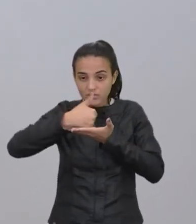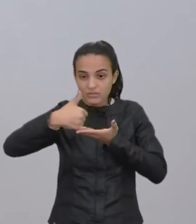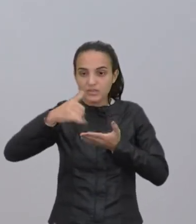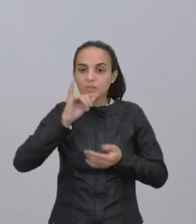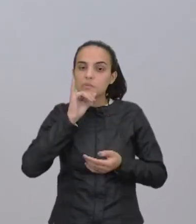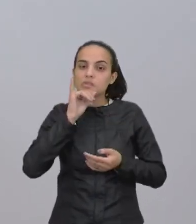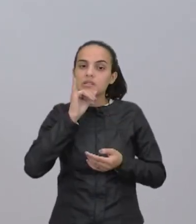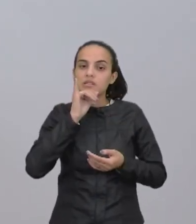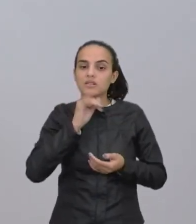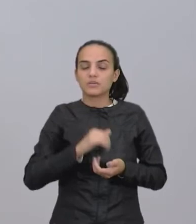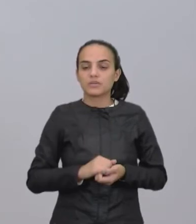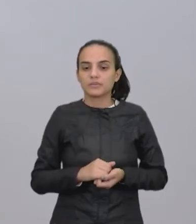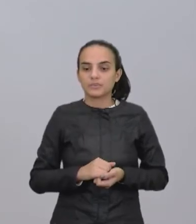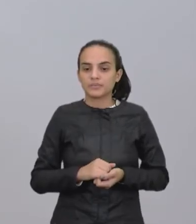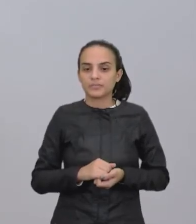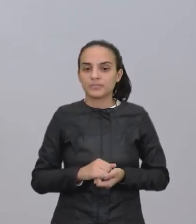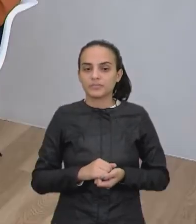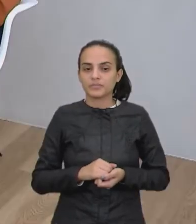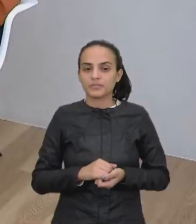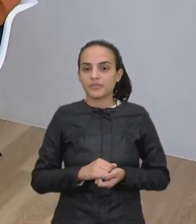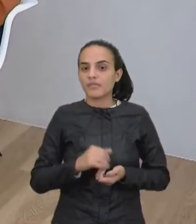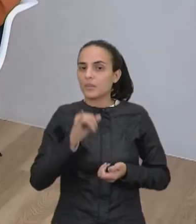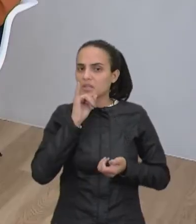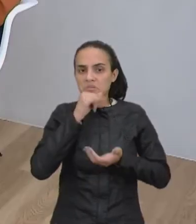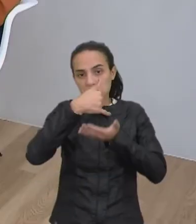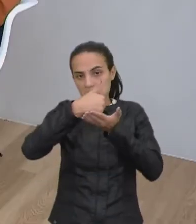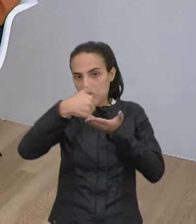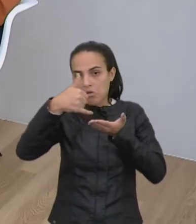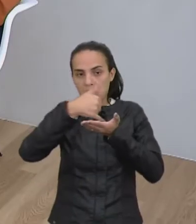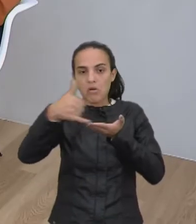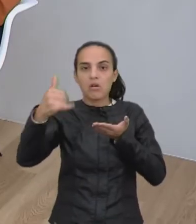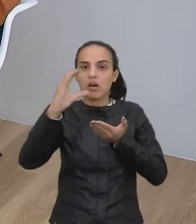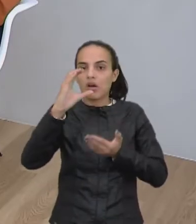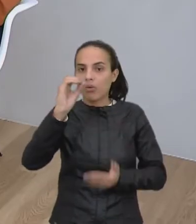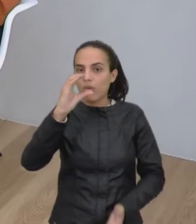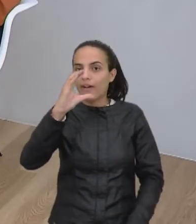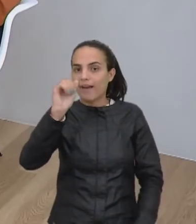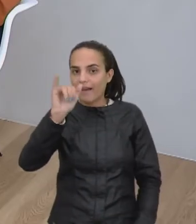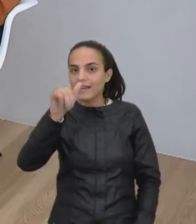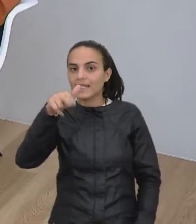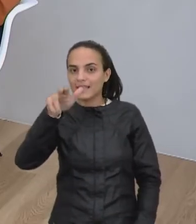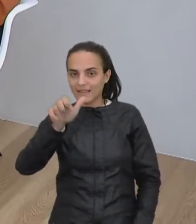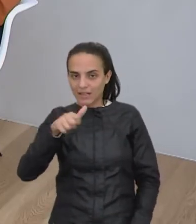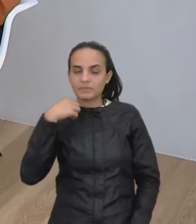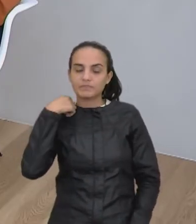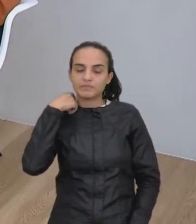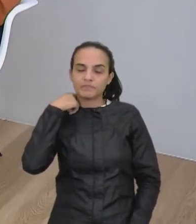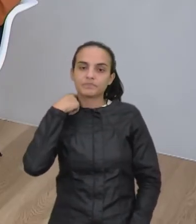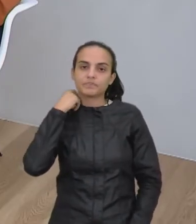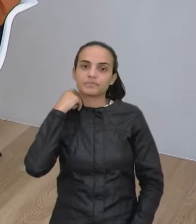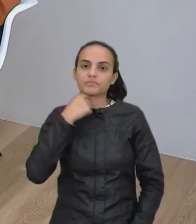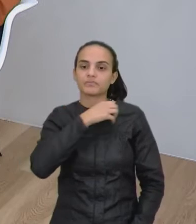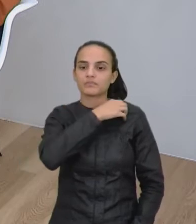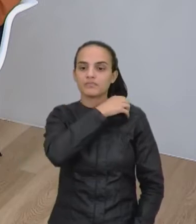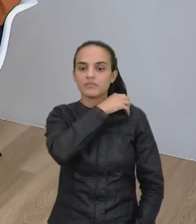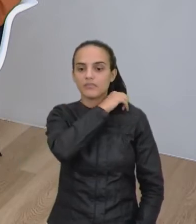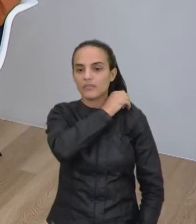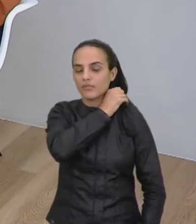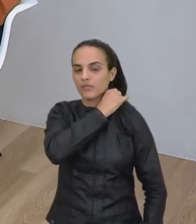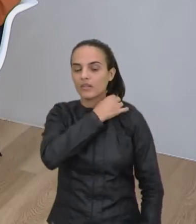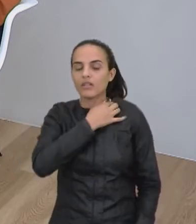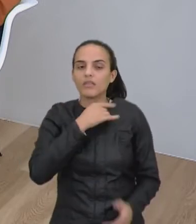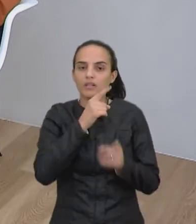como por exemplo maconha, né, ou cocaína, enfim, esses tipos de drogas, né, foram encontradas